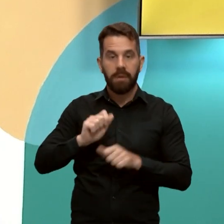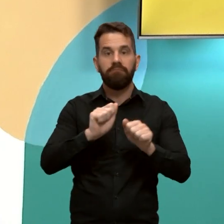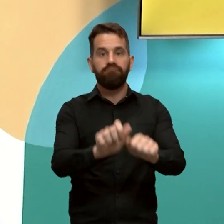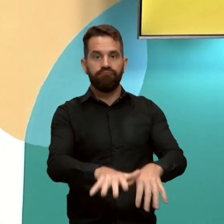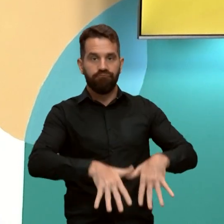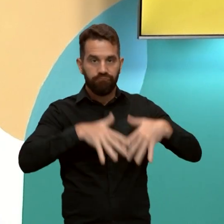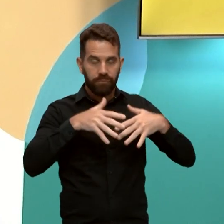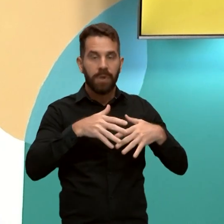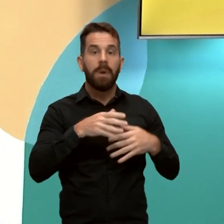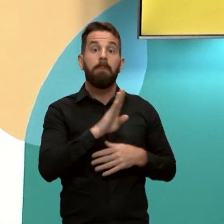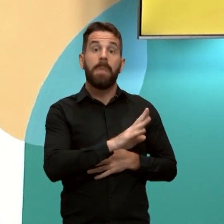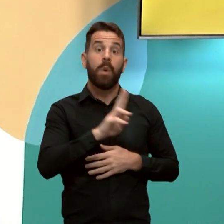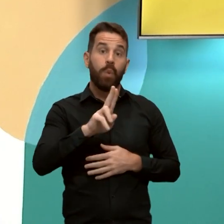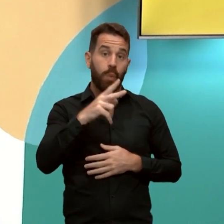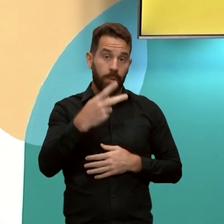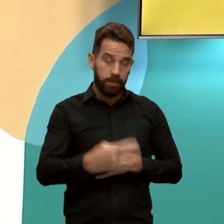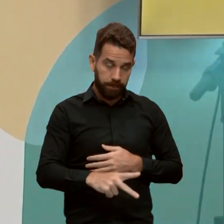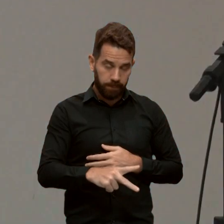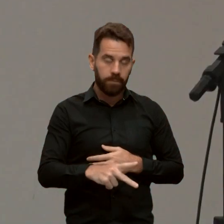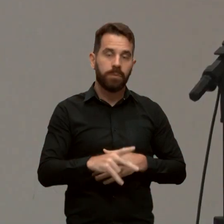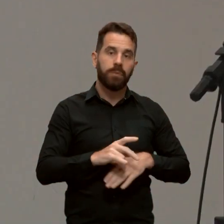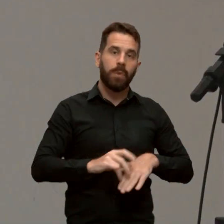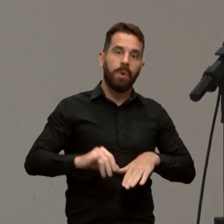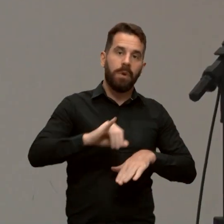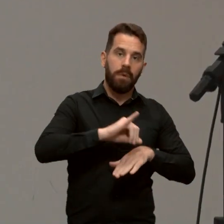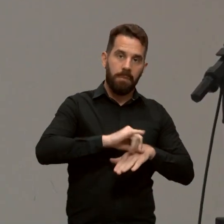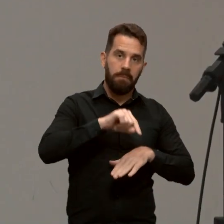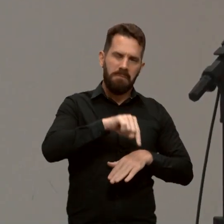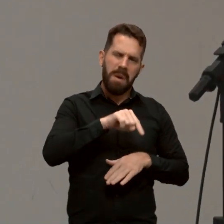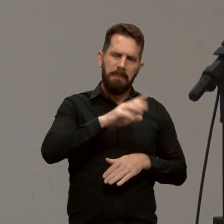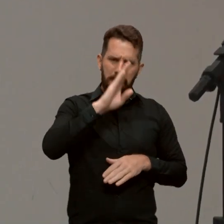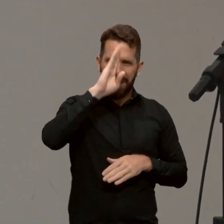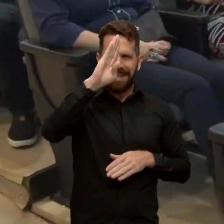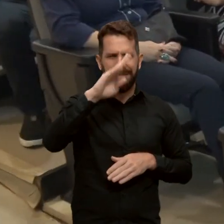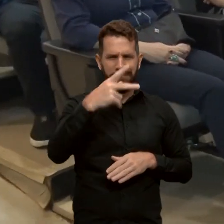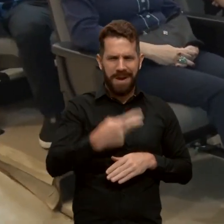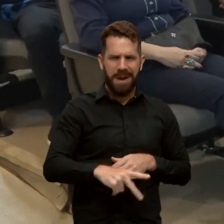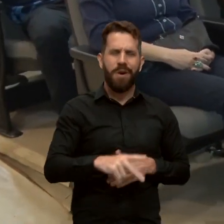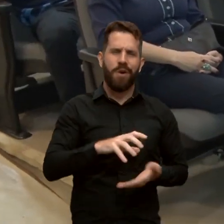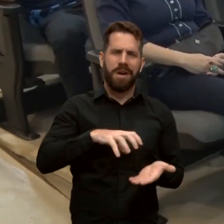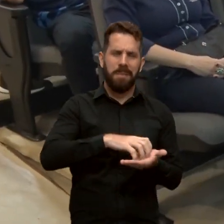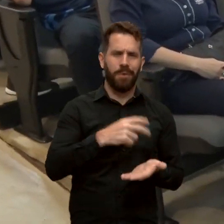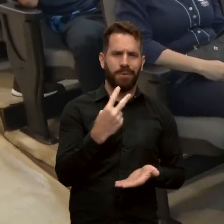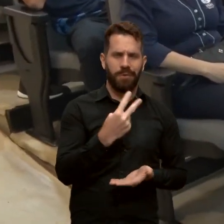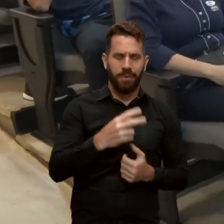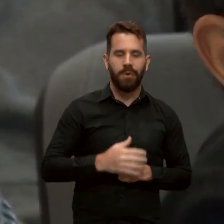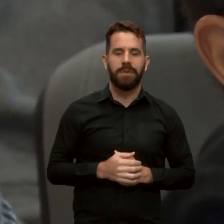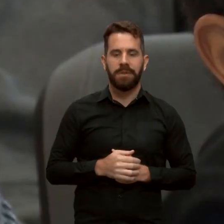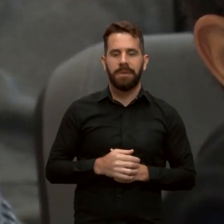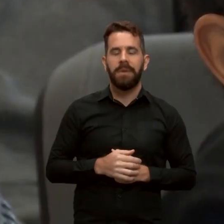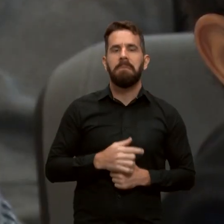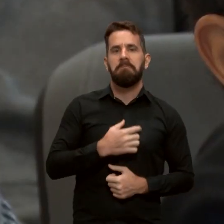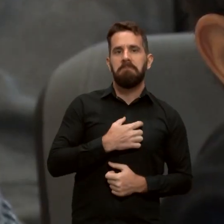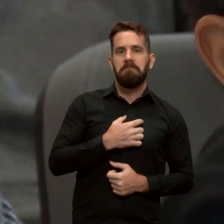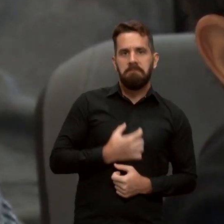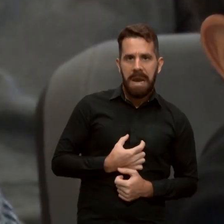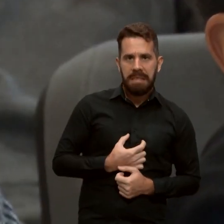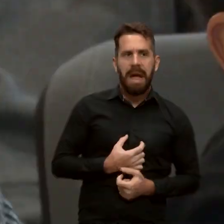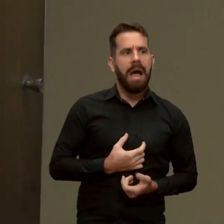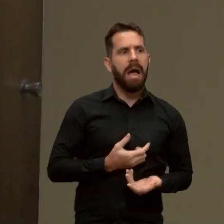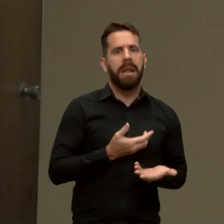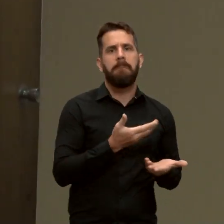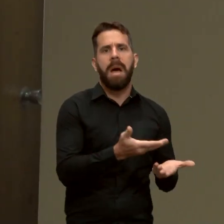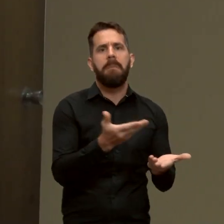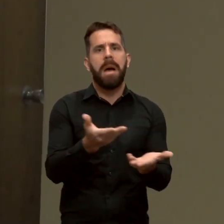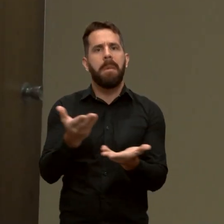Biblioteca Central da UFG, no Campo Samambaia. Foi aqui mesmo. Foram entregues menções honrosas e também medalhas de bronze,